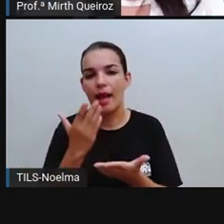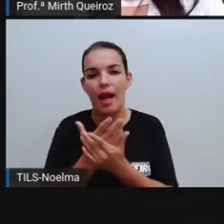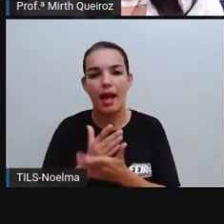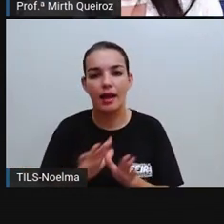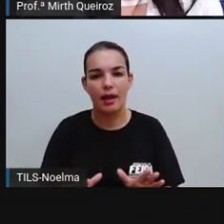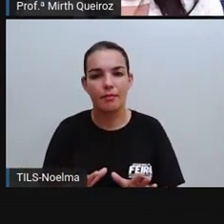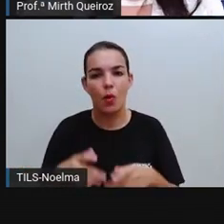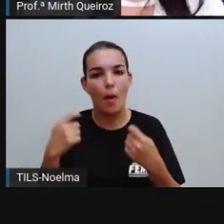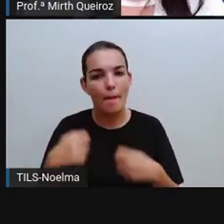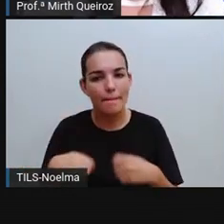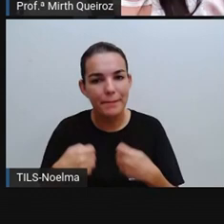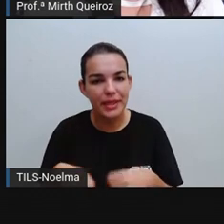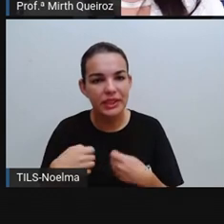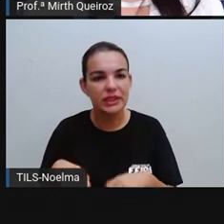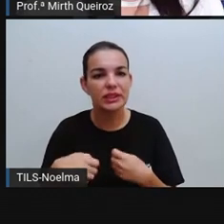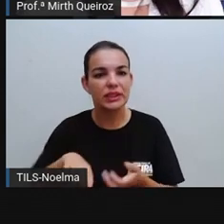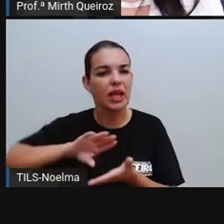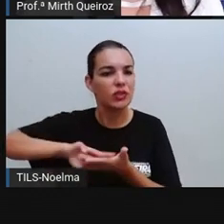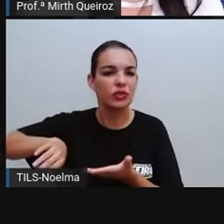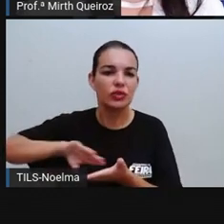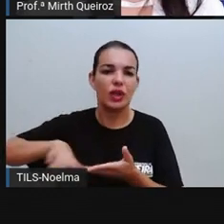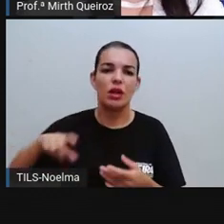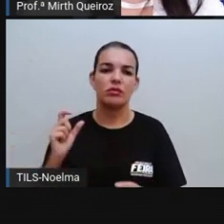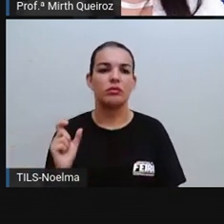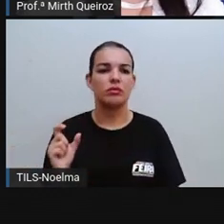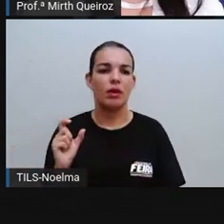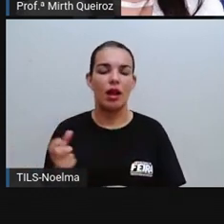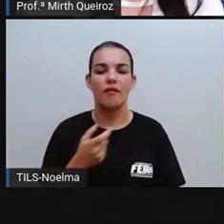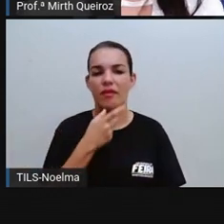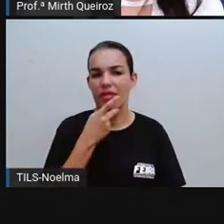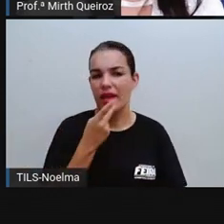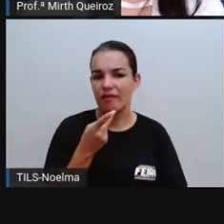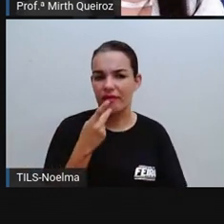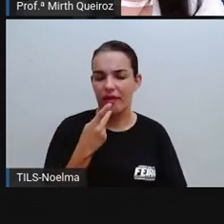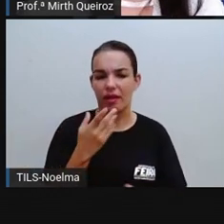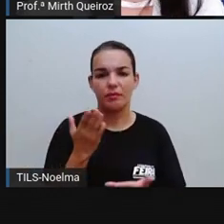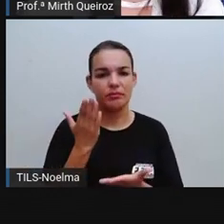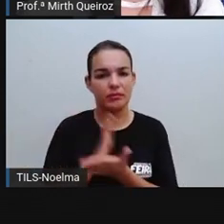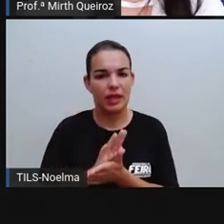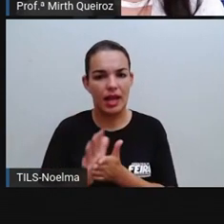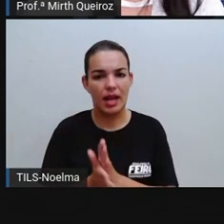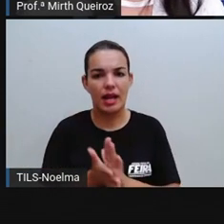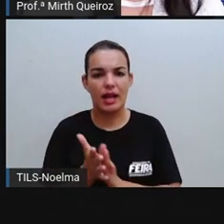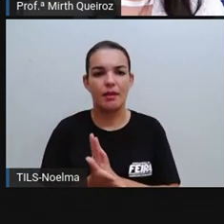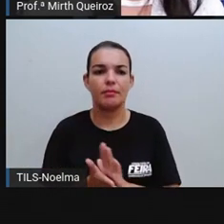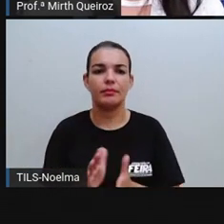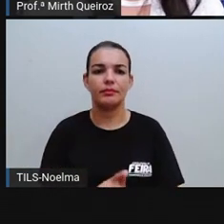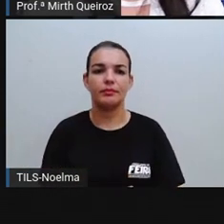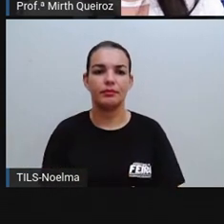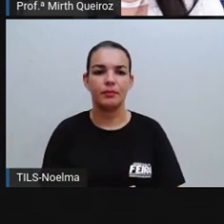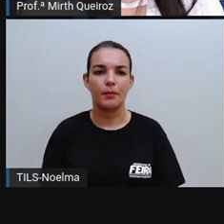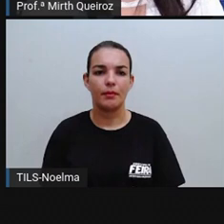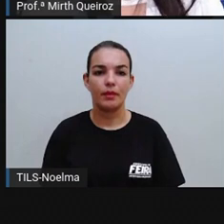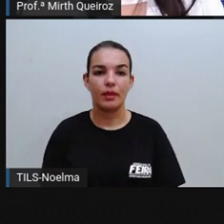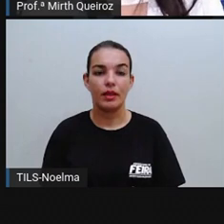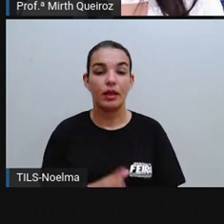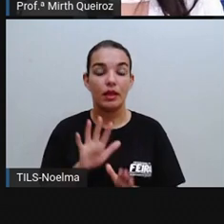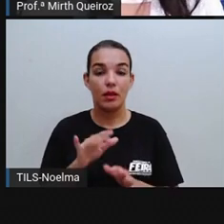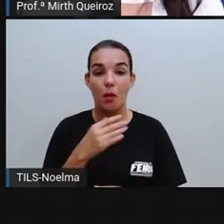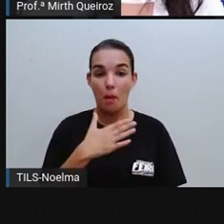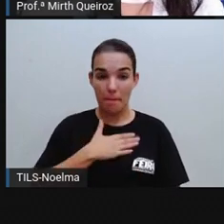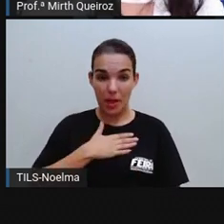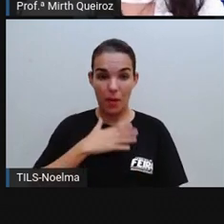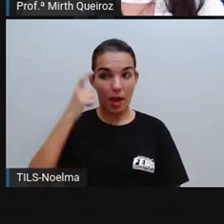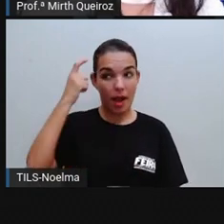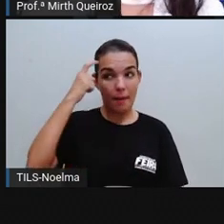fios rebeldes, carapinha, mafuá, piaçava. Vamos eliminar do nosso vocabulário. O meu